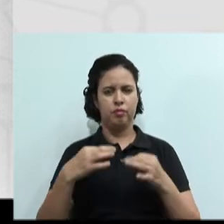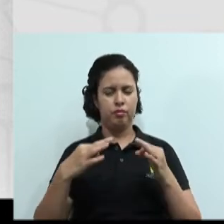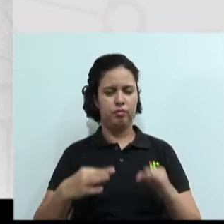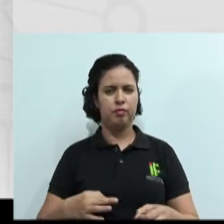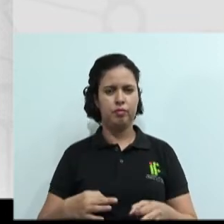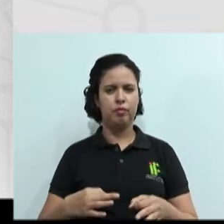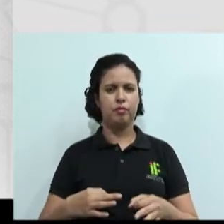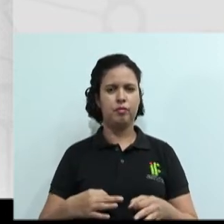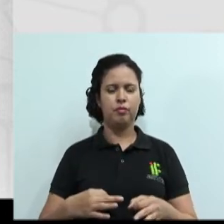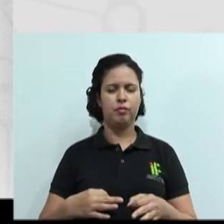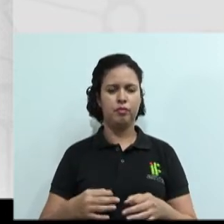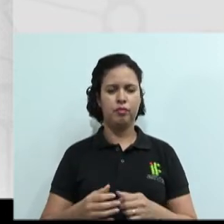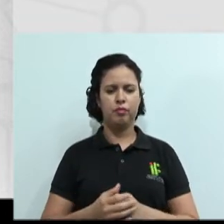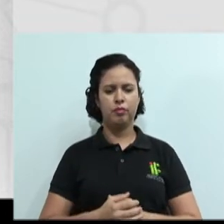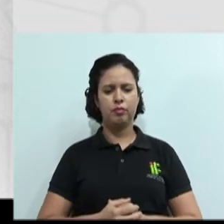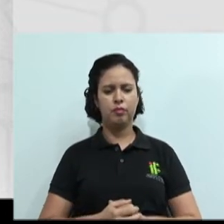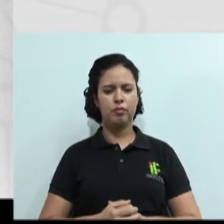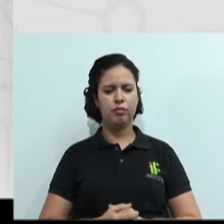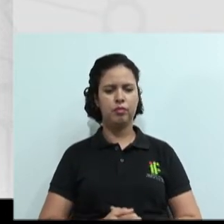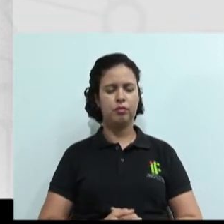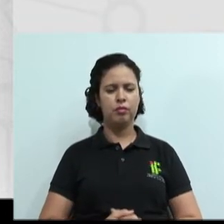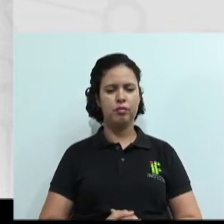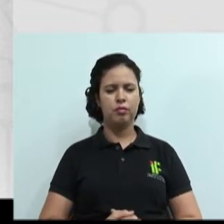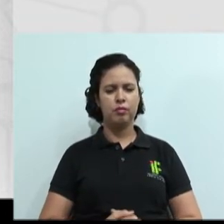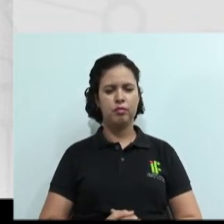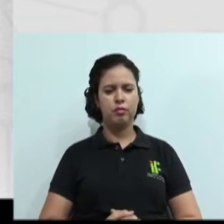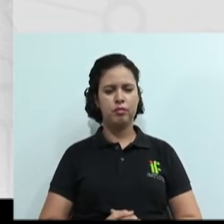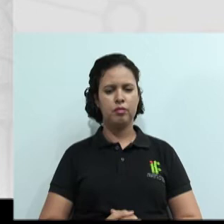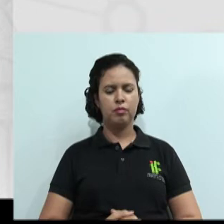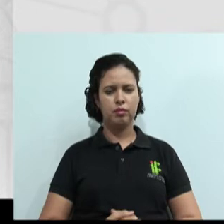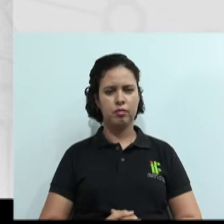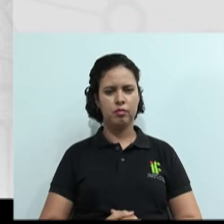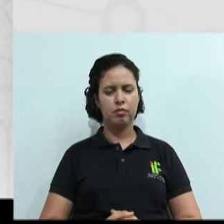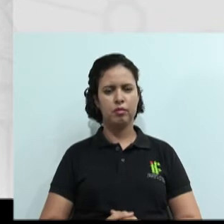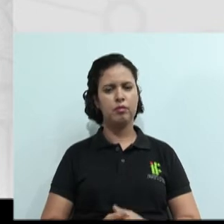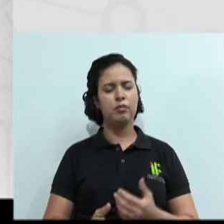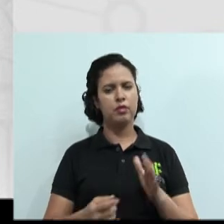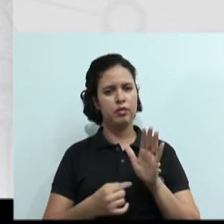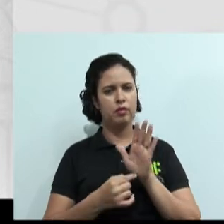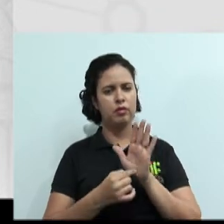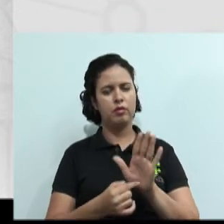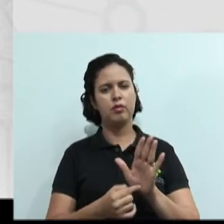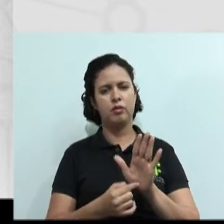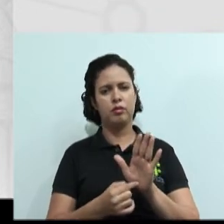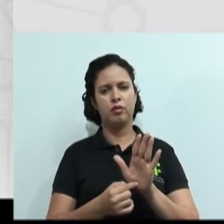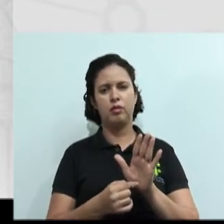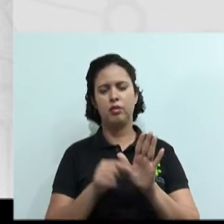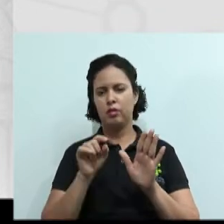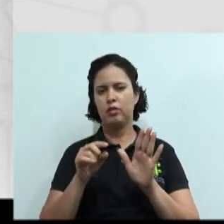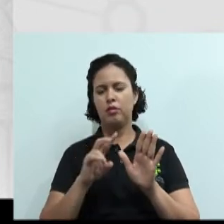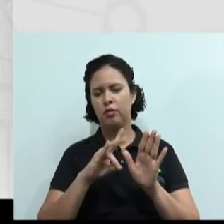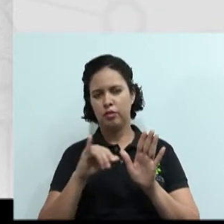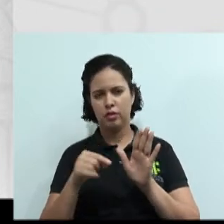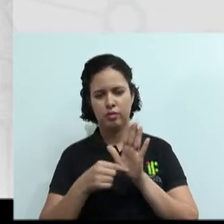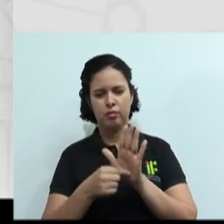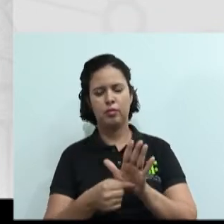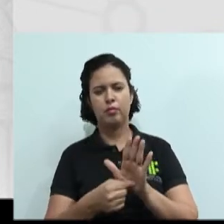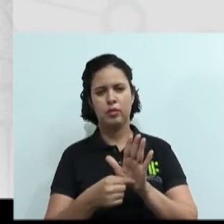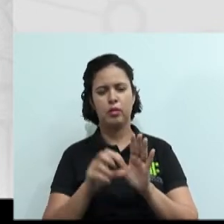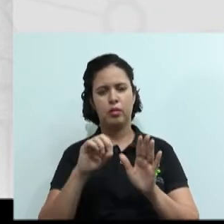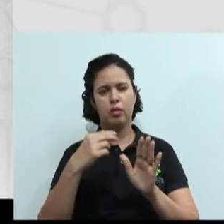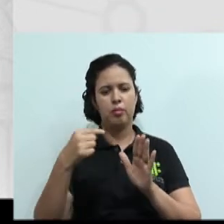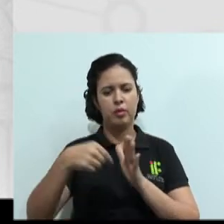acordo com a negociação. Quando você for apresentar algo ou for indagado sobre algo, nunca